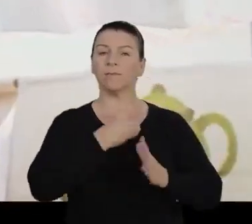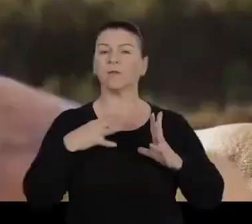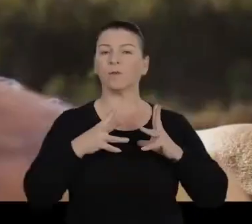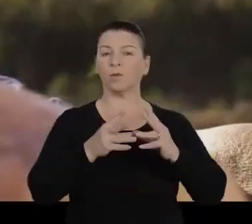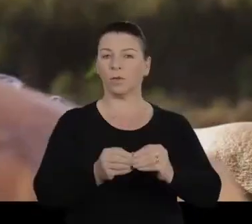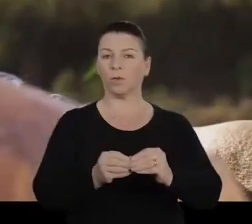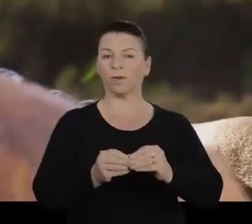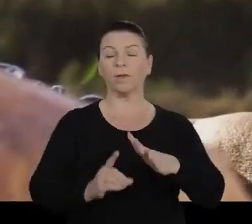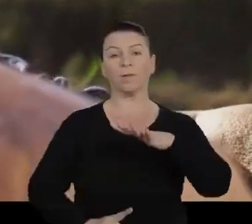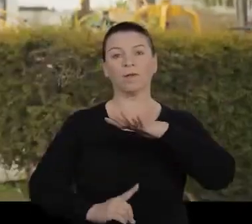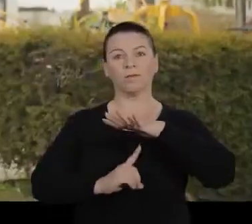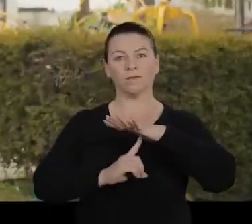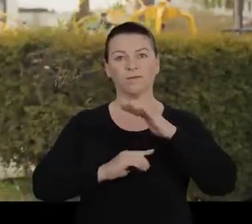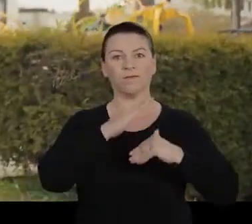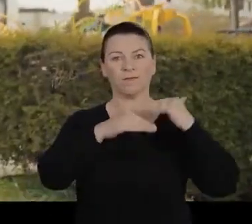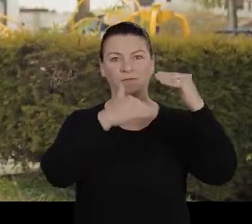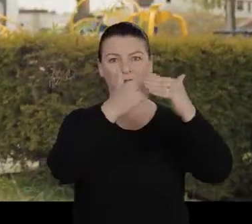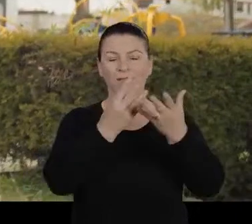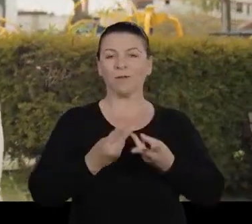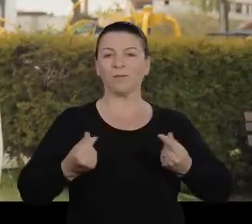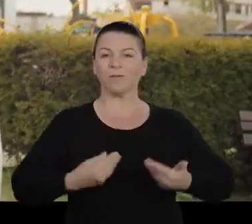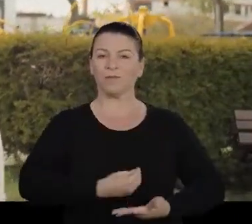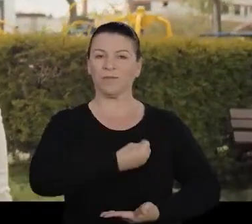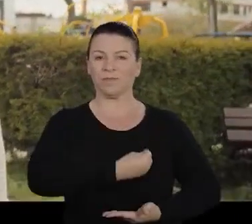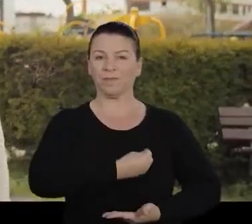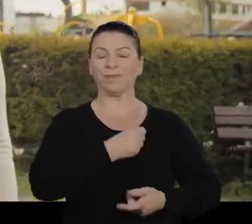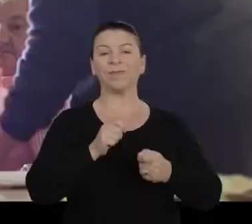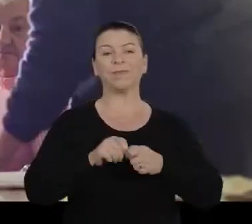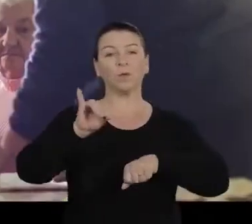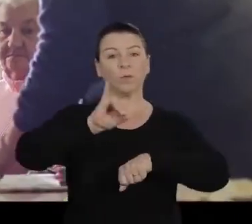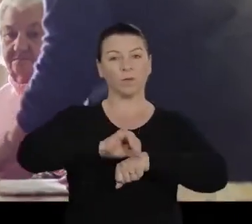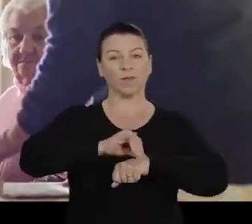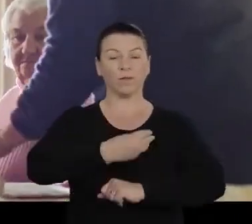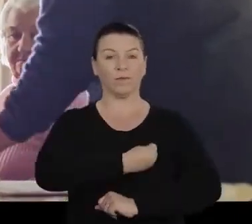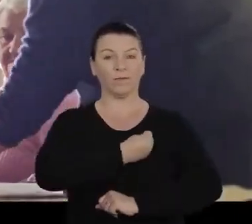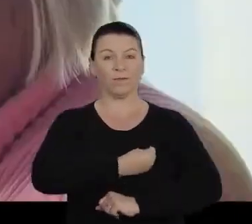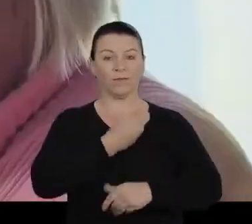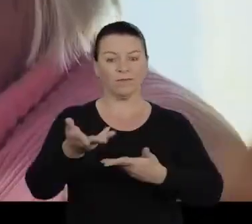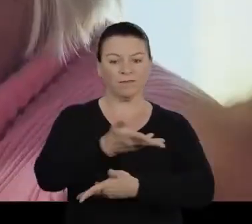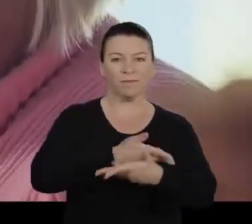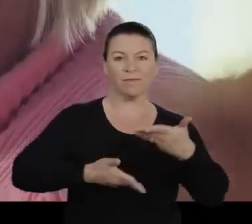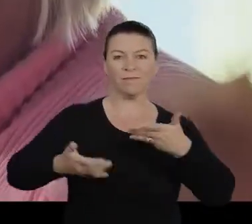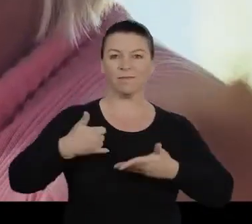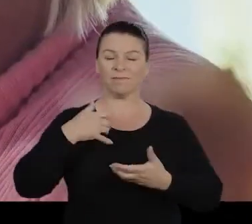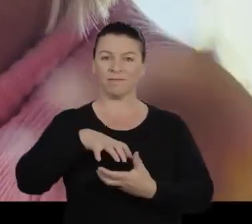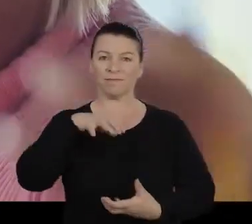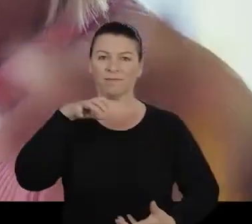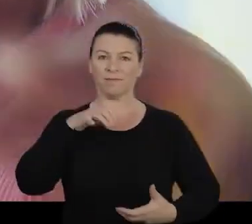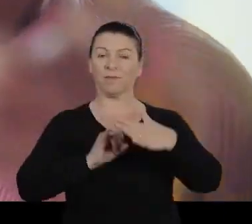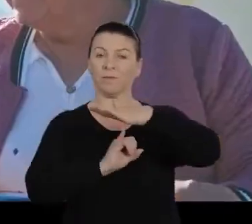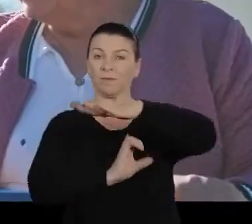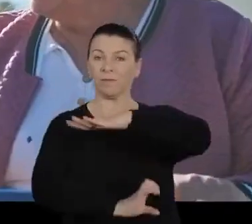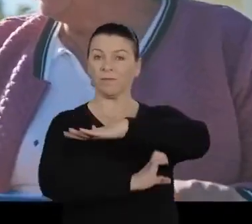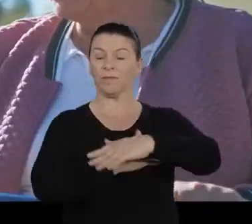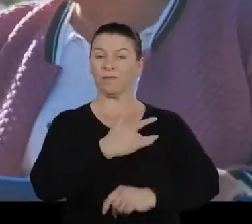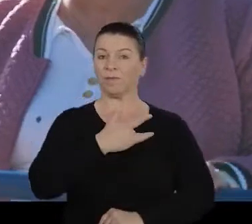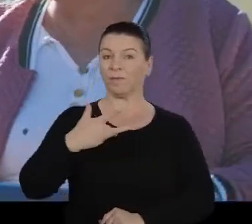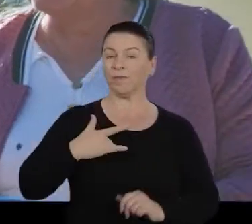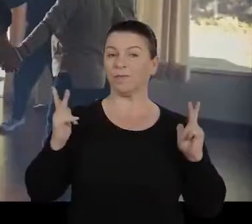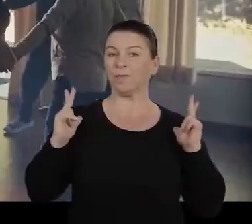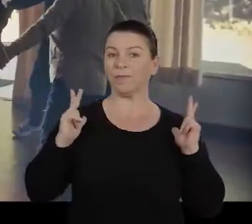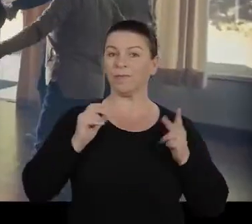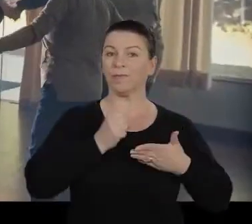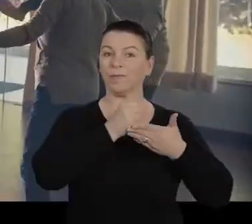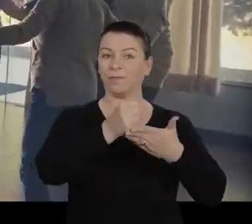quem trabalhou a vida toda. Pra frente, na qualidade de vida. Fizemos os centros de convivência dos idosos. Um espaço com infraestrutura de